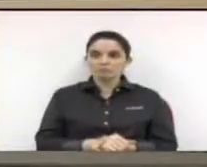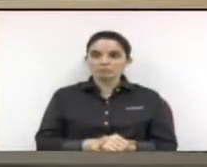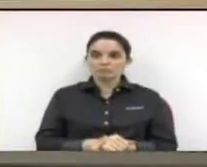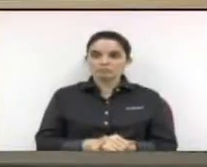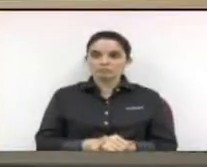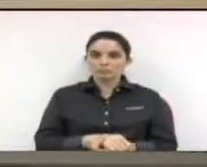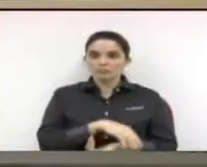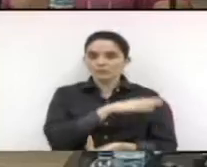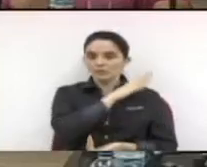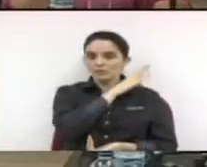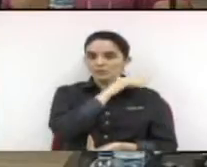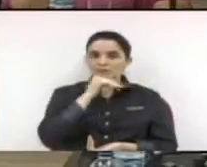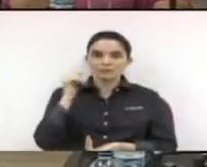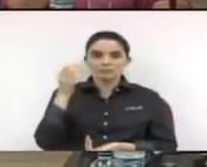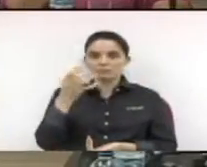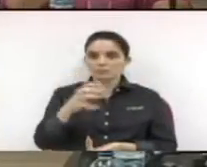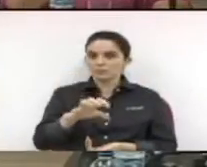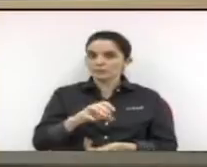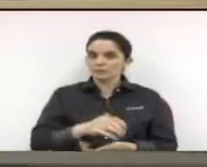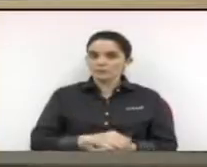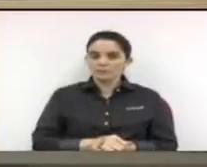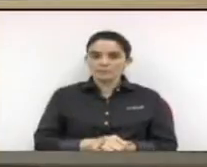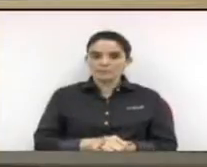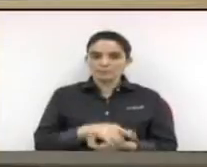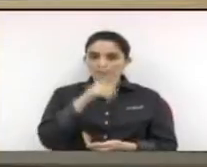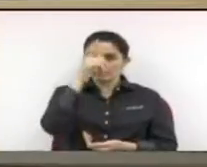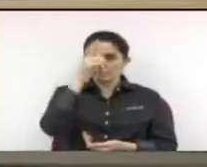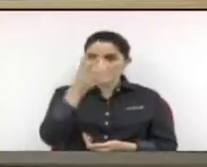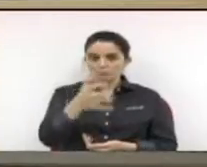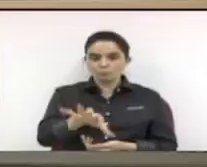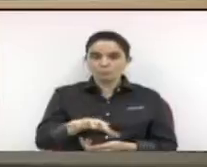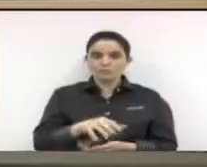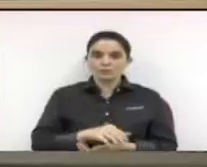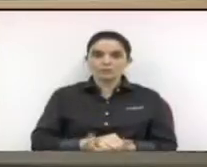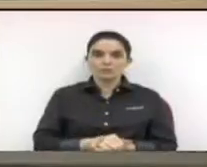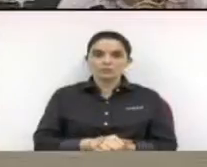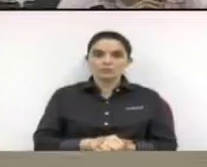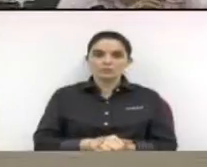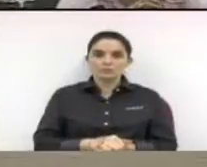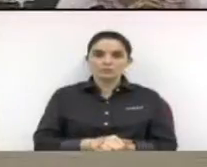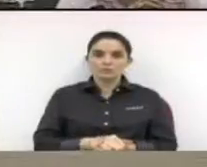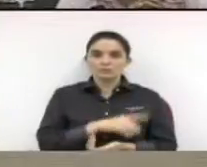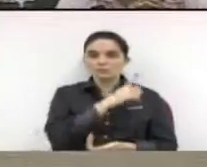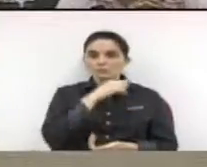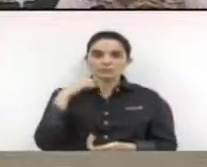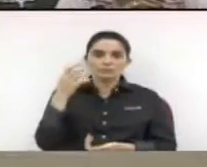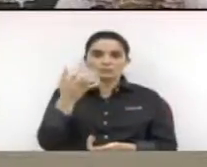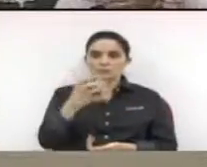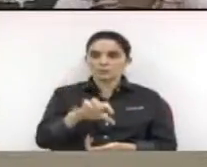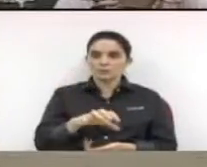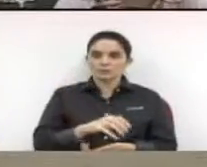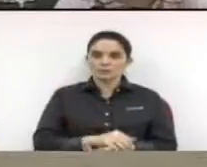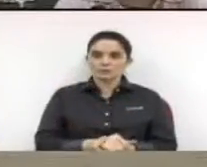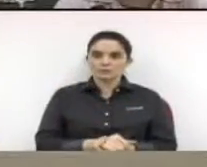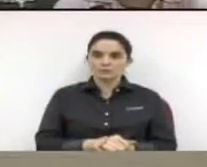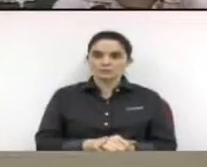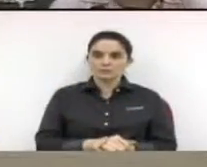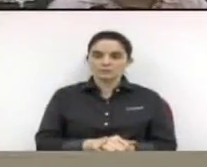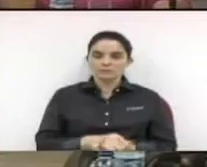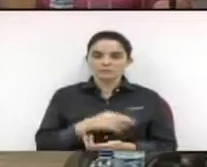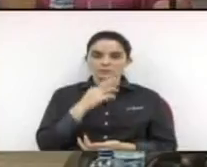Aloísio Marinho de Andrade Dispenso Sidney Pascotto Dispenso Doutora Mayra da Costa Dispenso